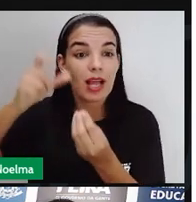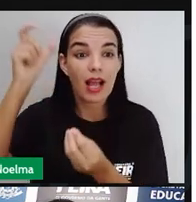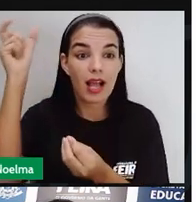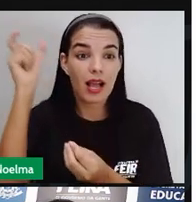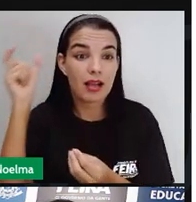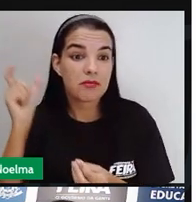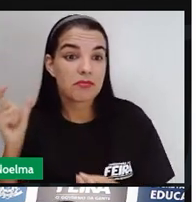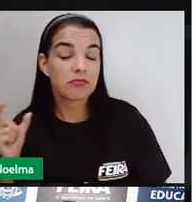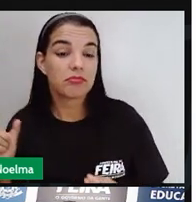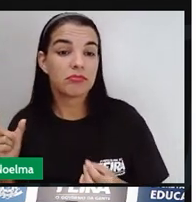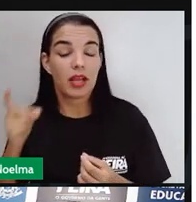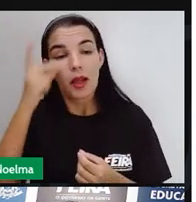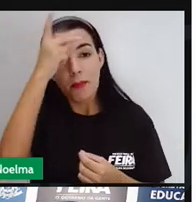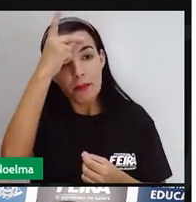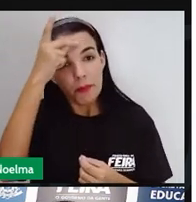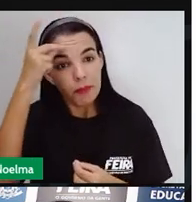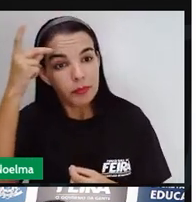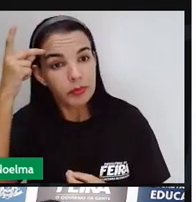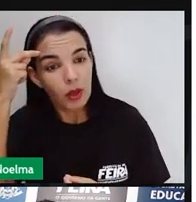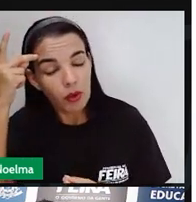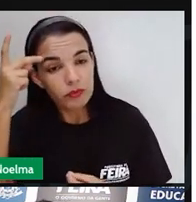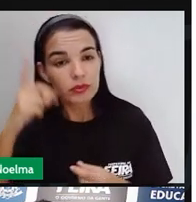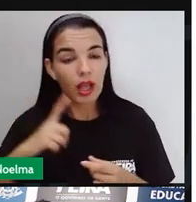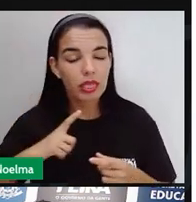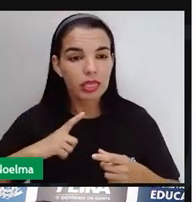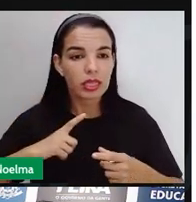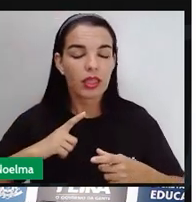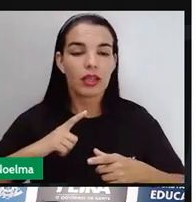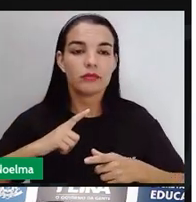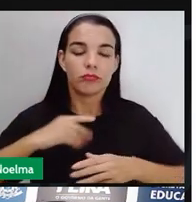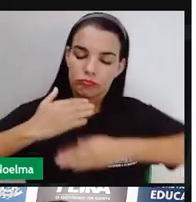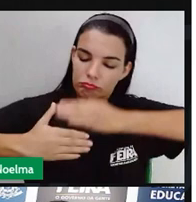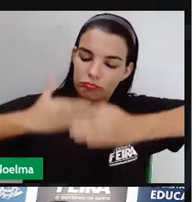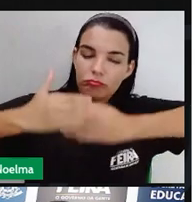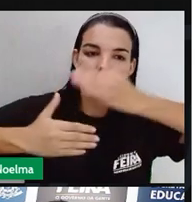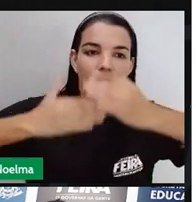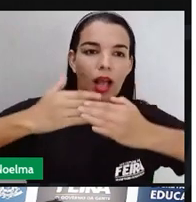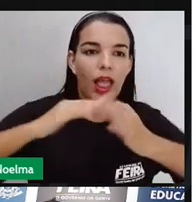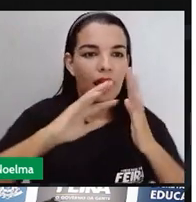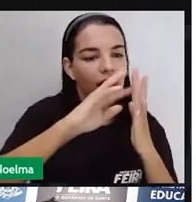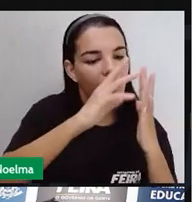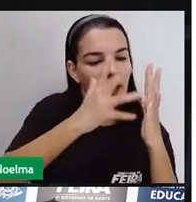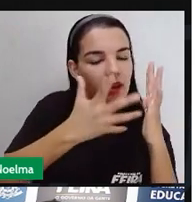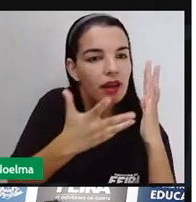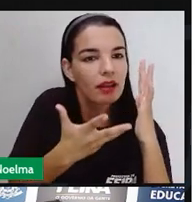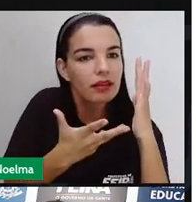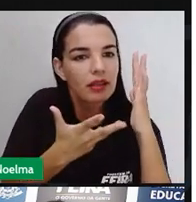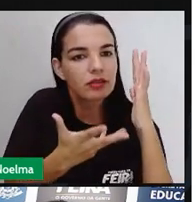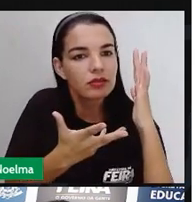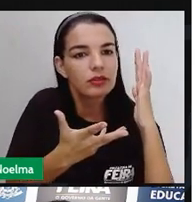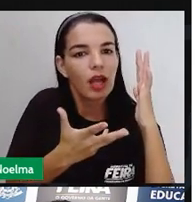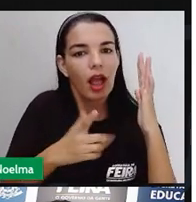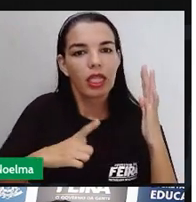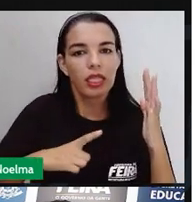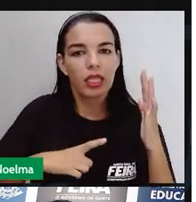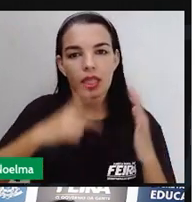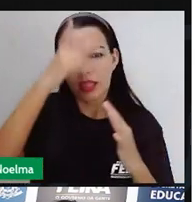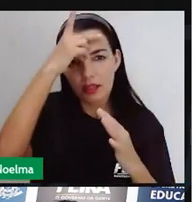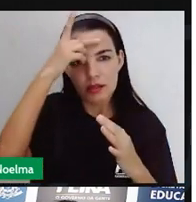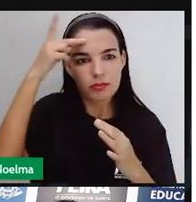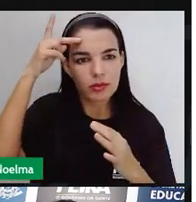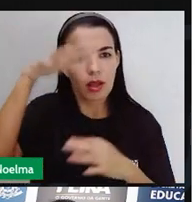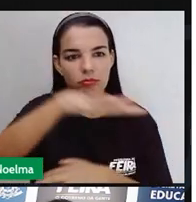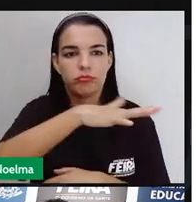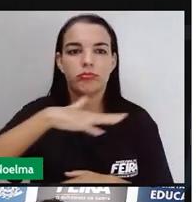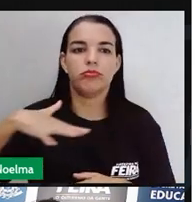mistura de povos que deu origem a determinadas características, né? Na sua descendência. Isso ocorreu em